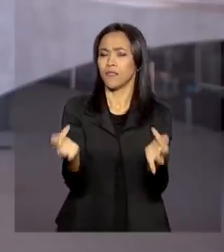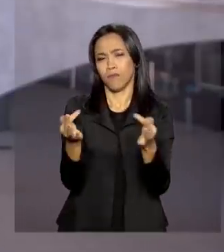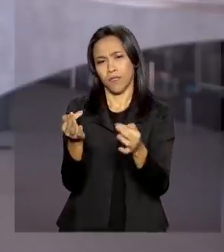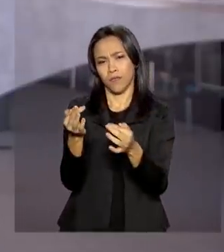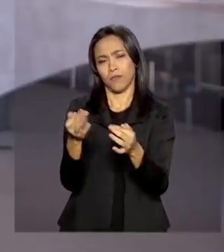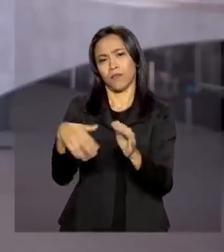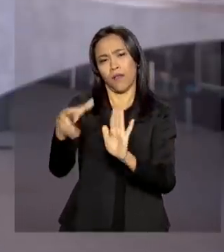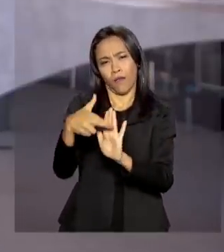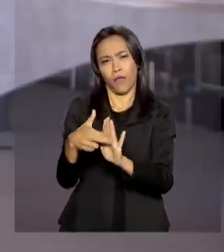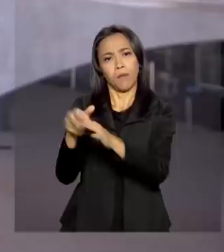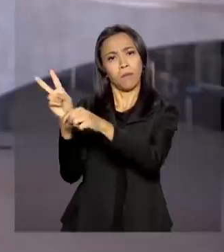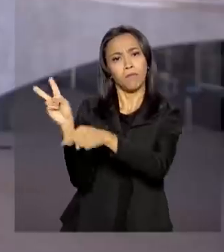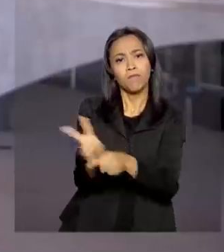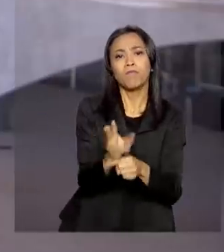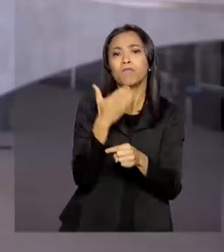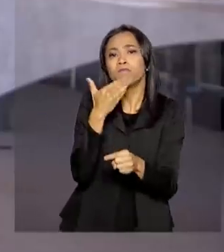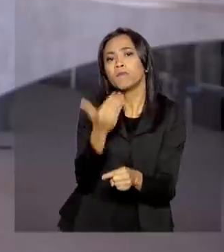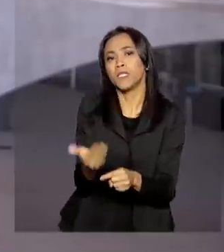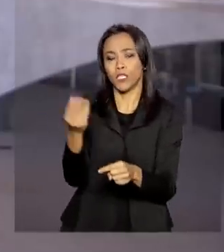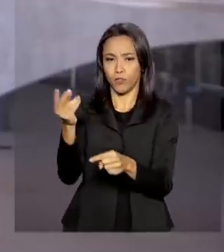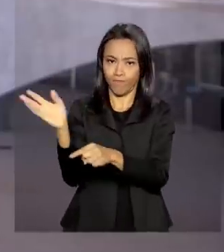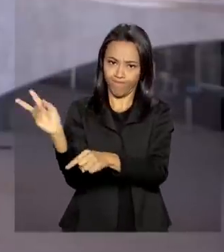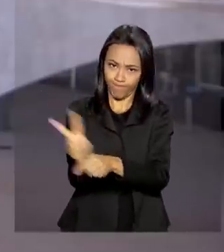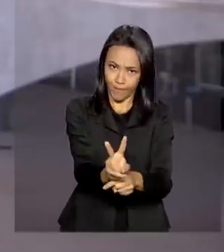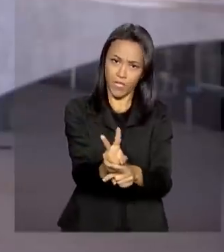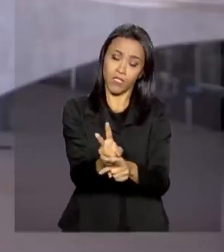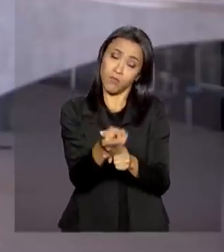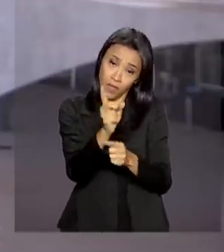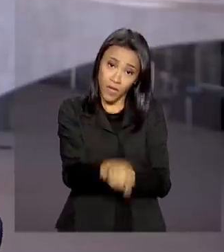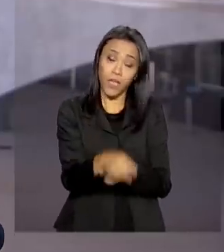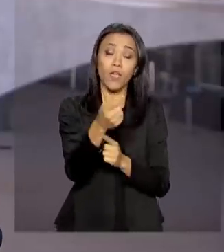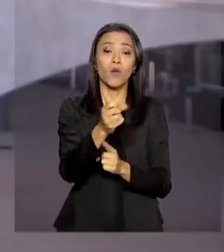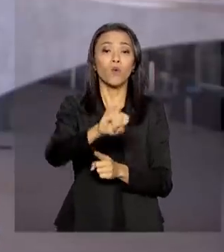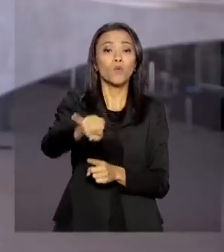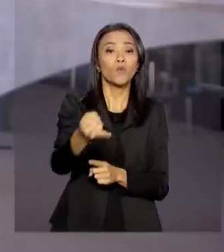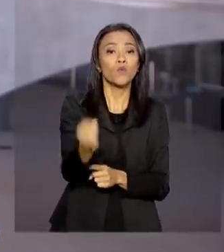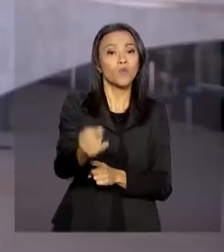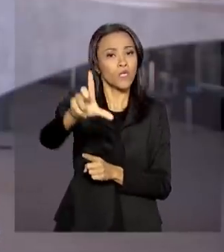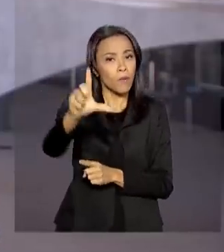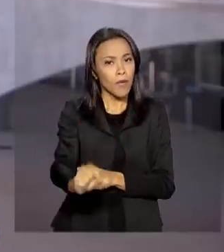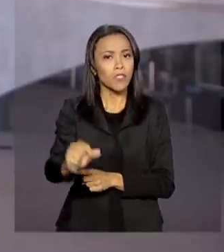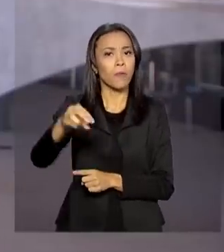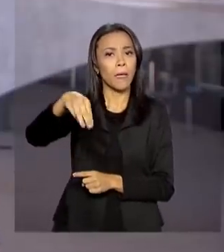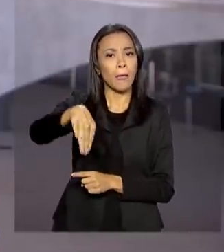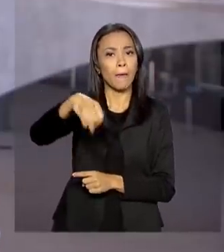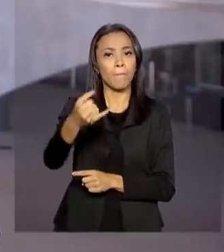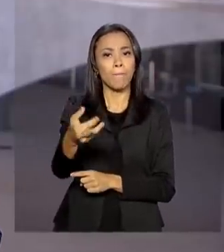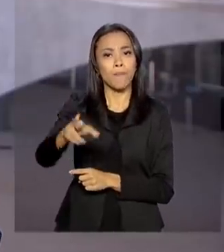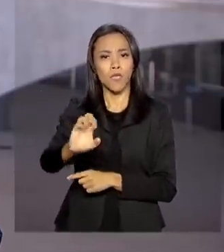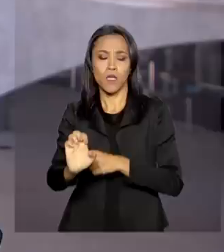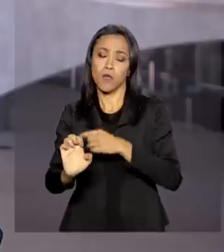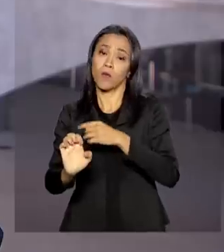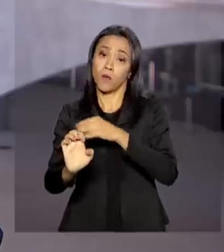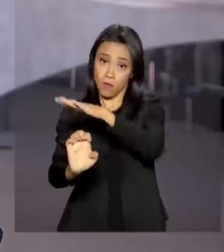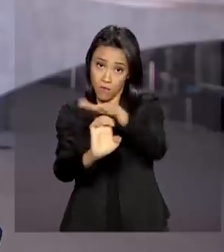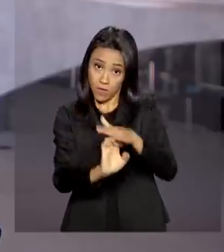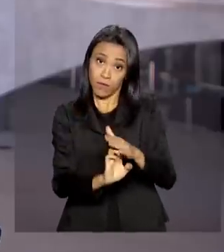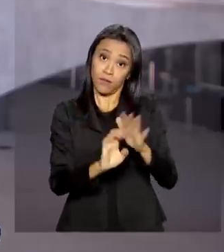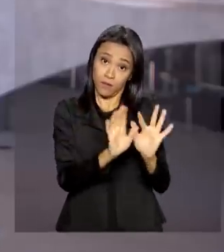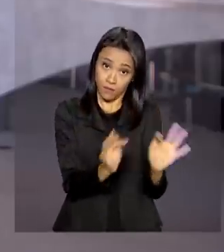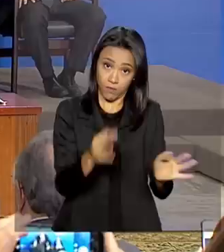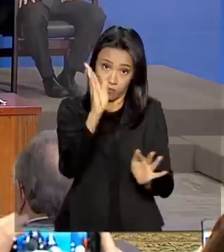empréstimos a juros bem mais baixos para micro e pequenas empresas do país. Vejam na reportagem.